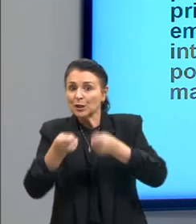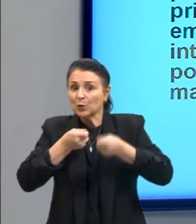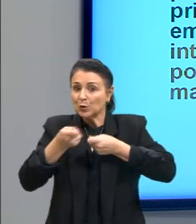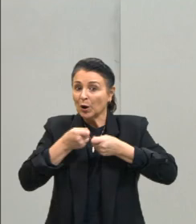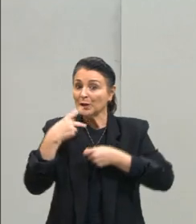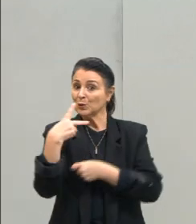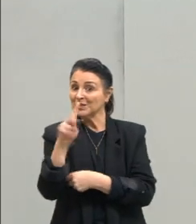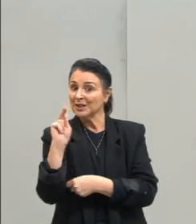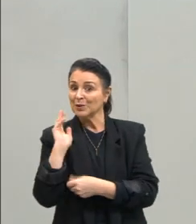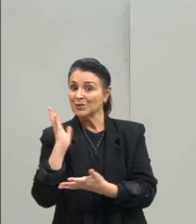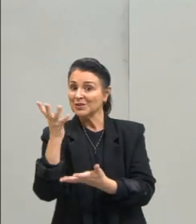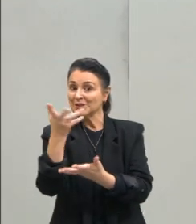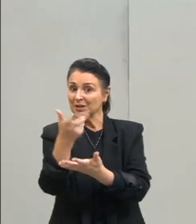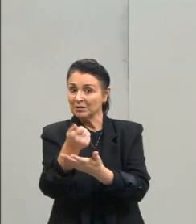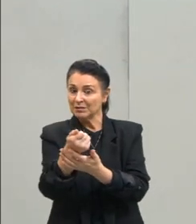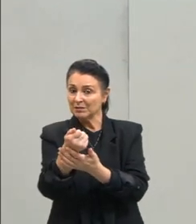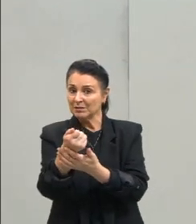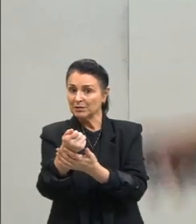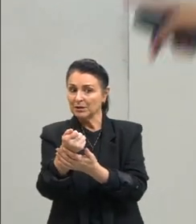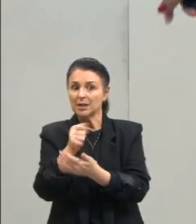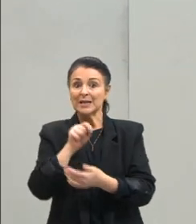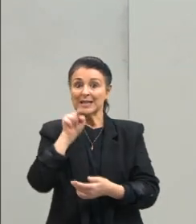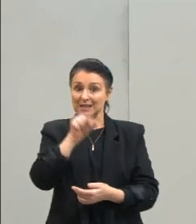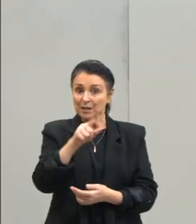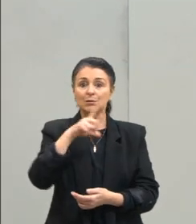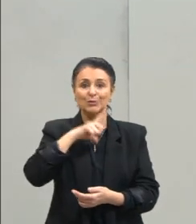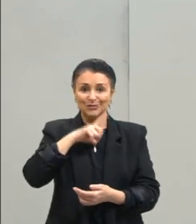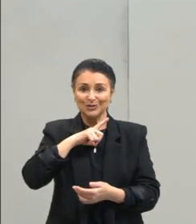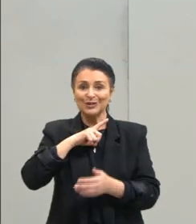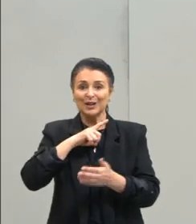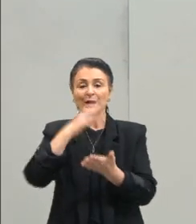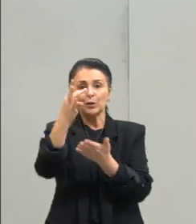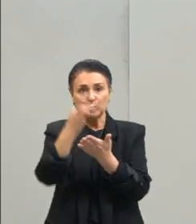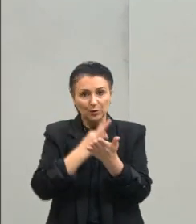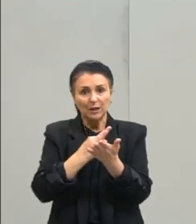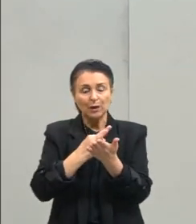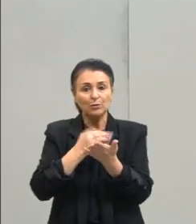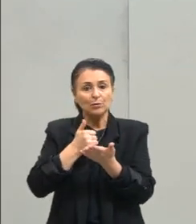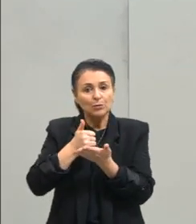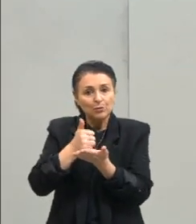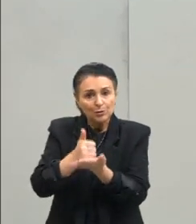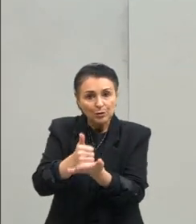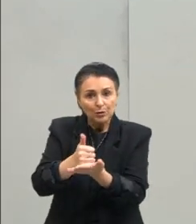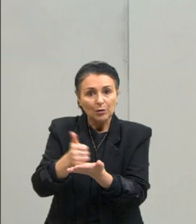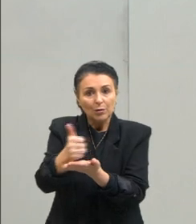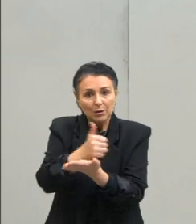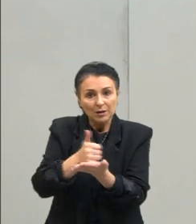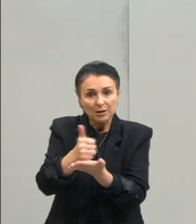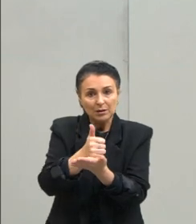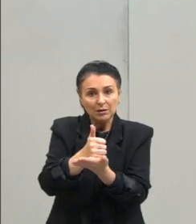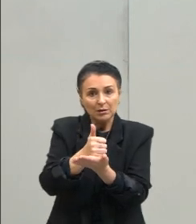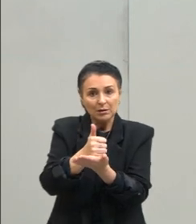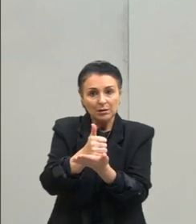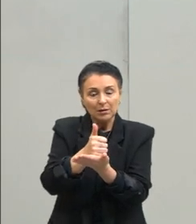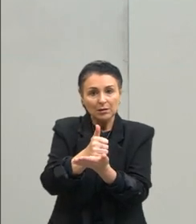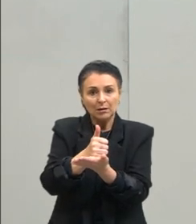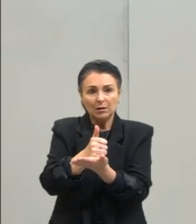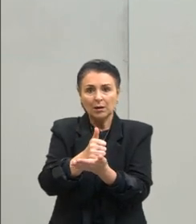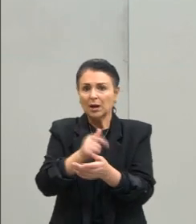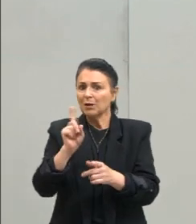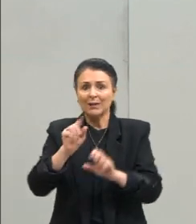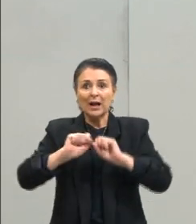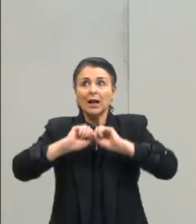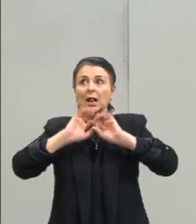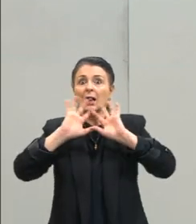aqui tinha no texto de apoio não exatamente como foi disposto claro que não porque eu não posso